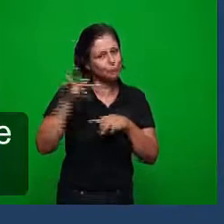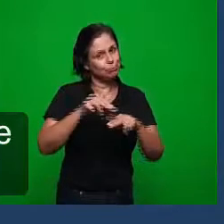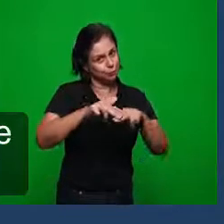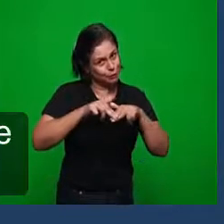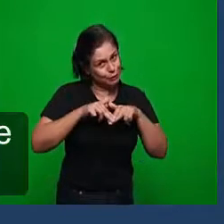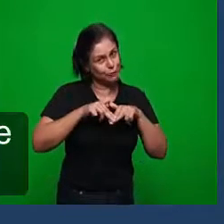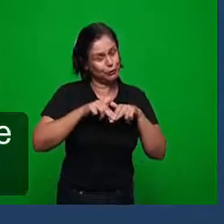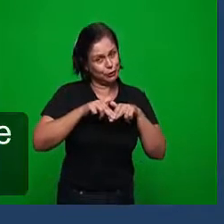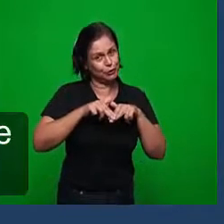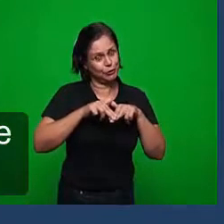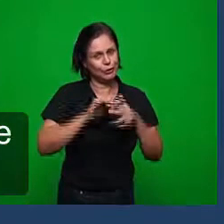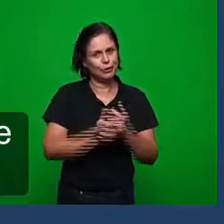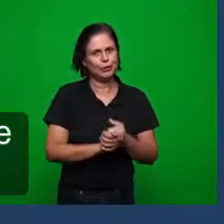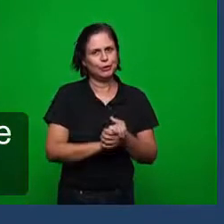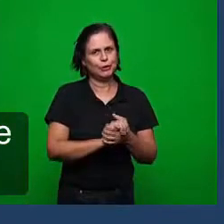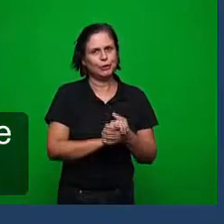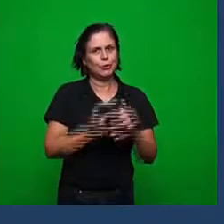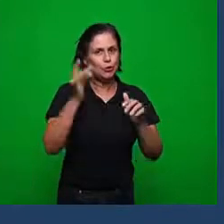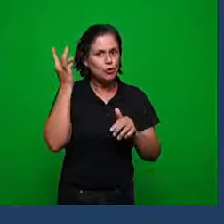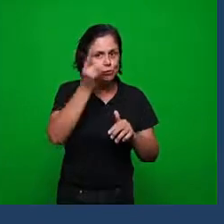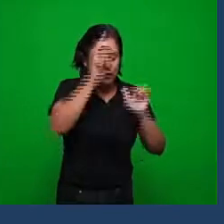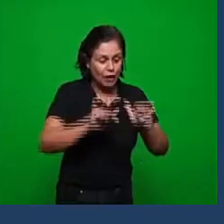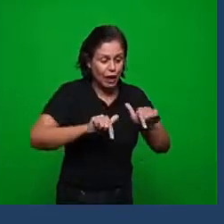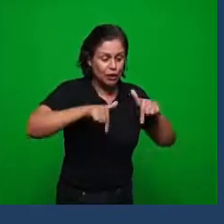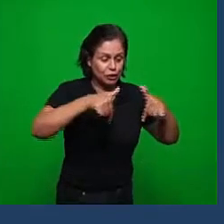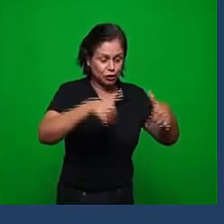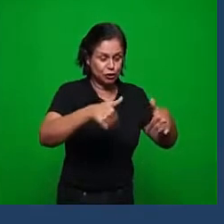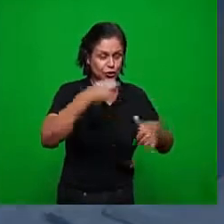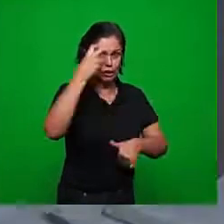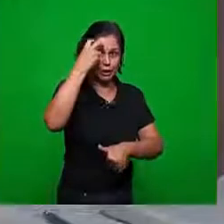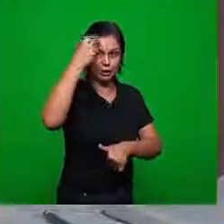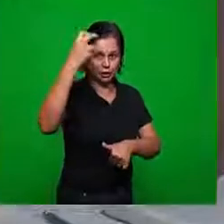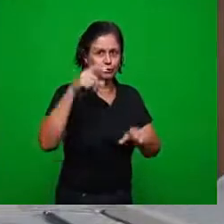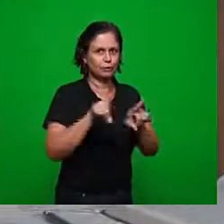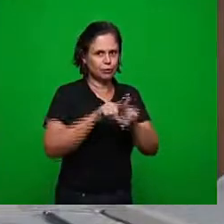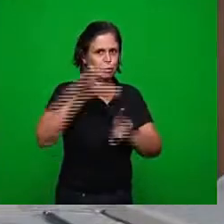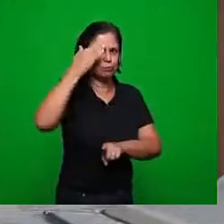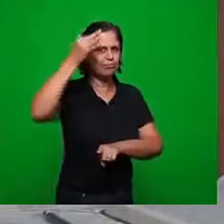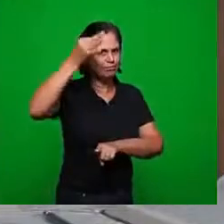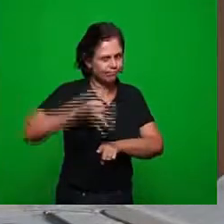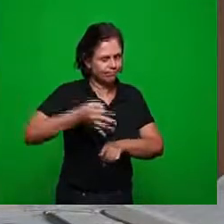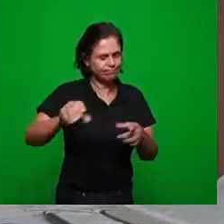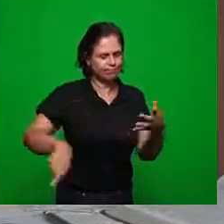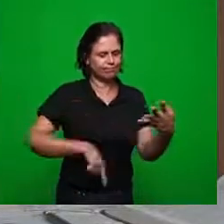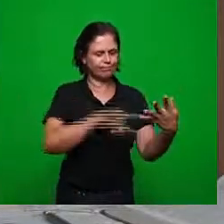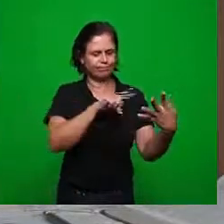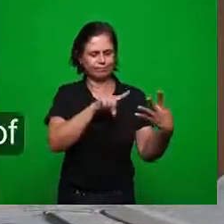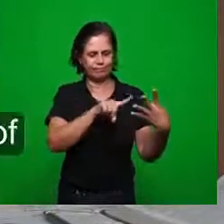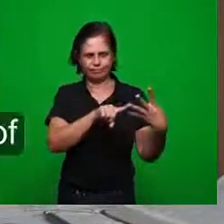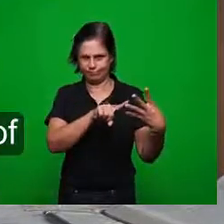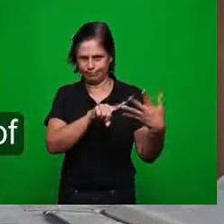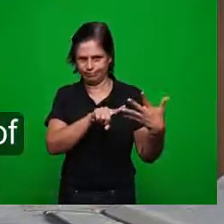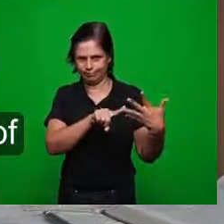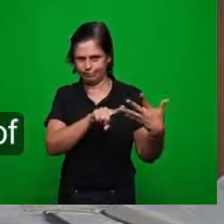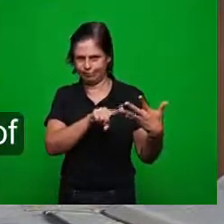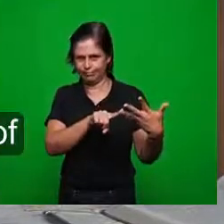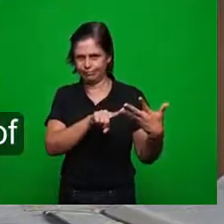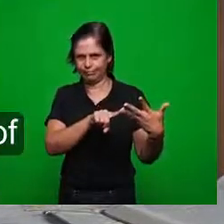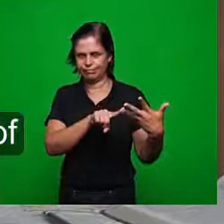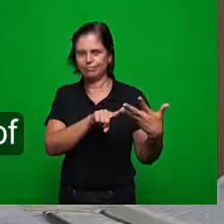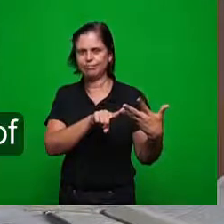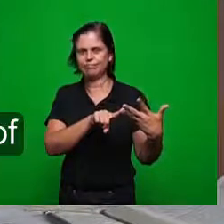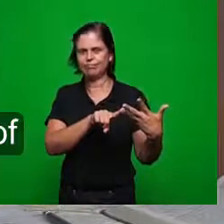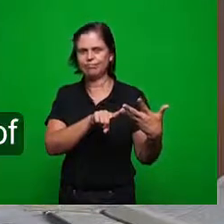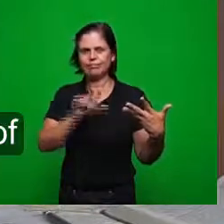por isso a operação do espírito de inteligência e discernimento mais adiante agora a quarta